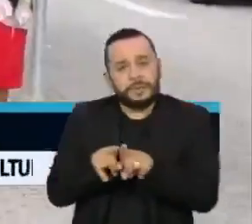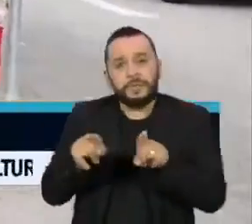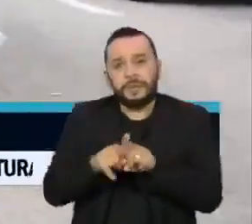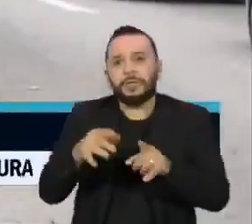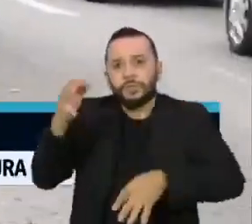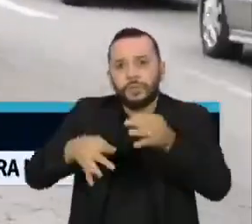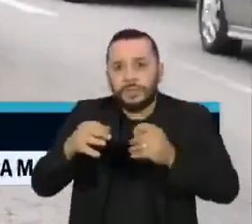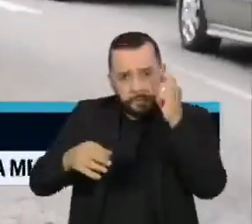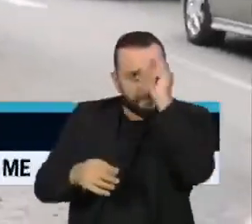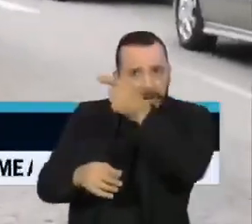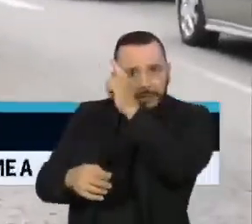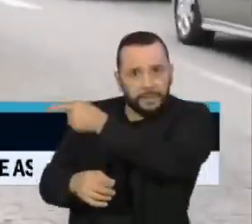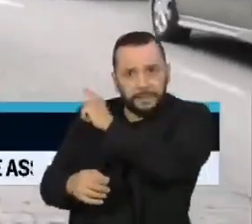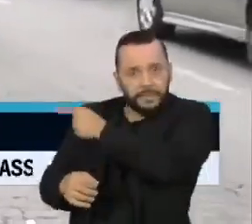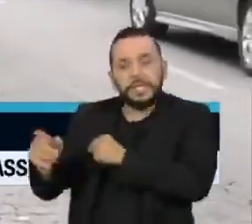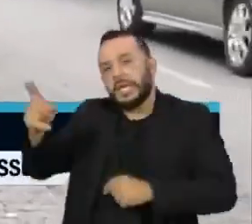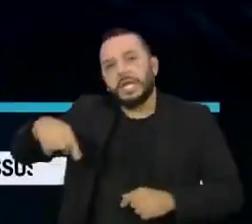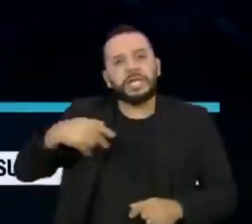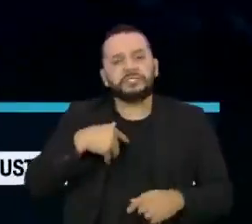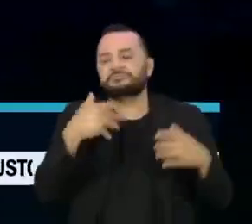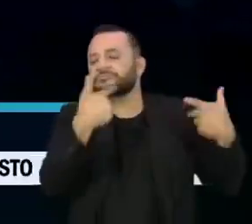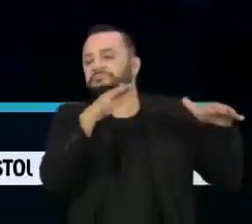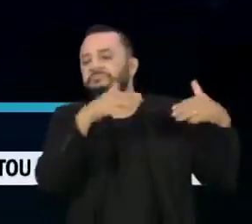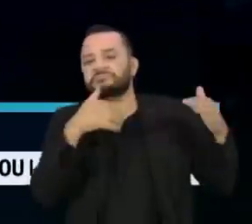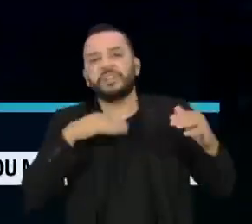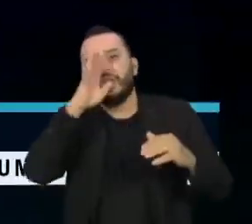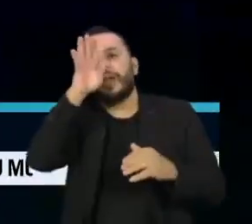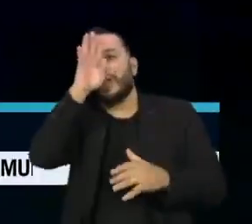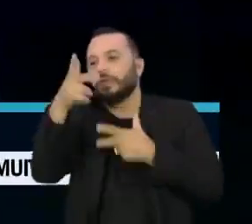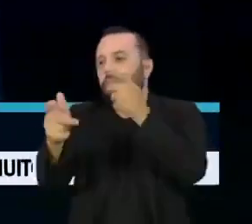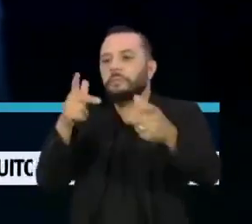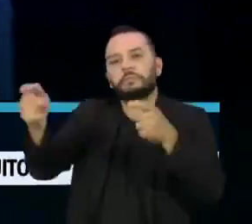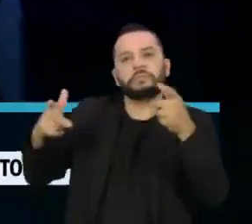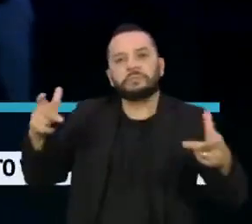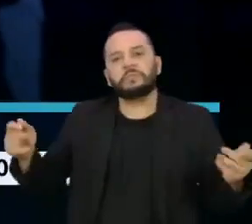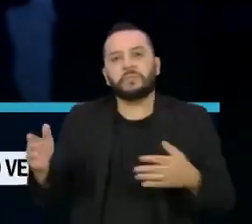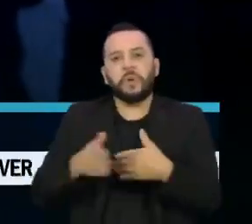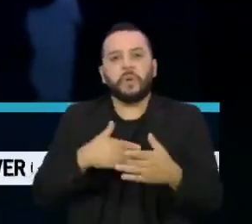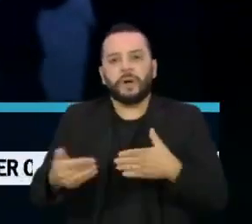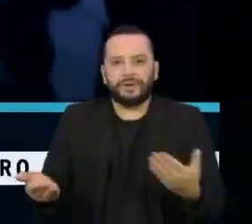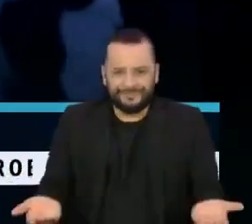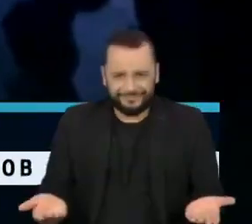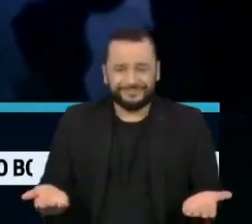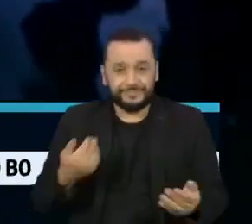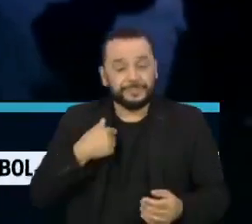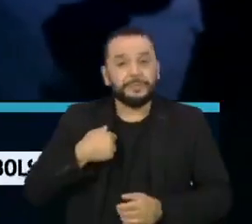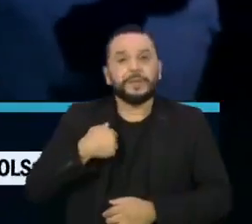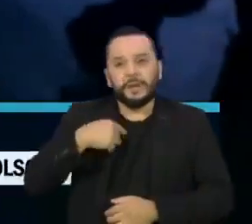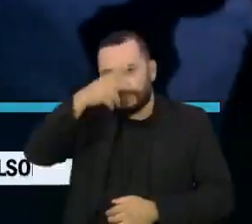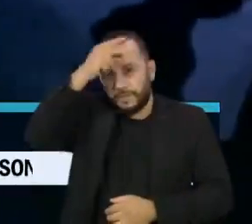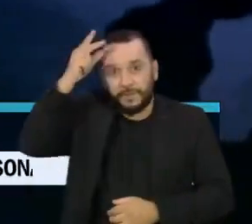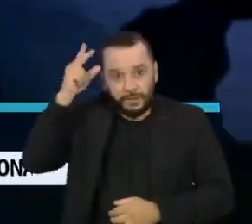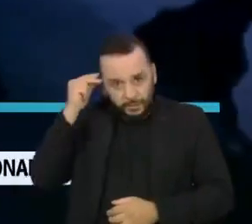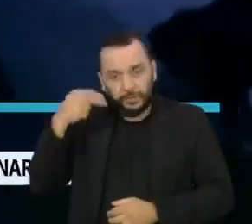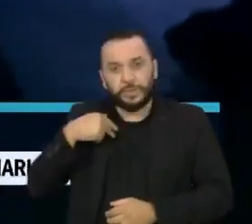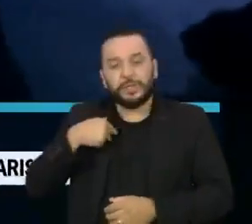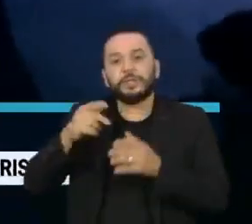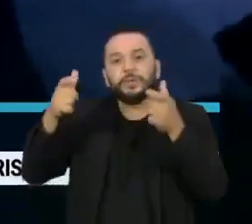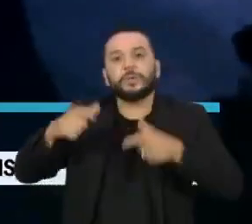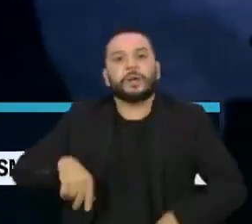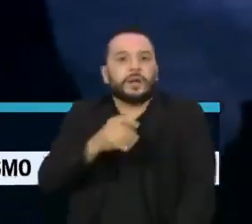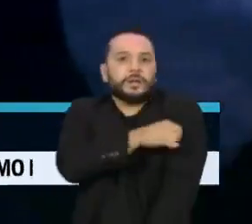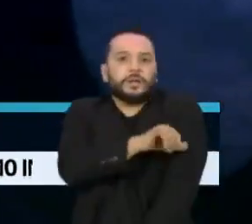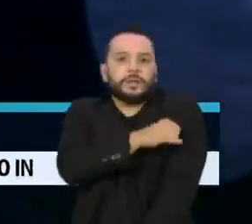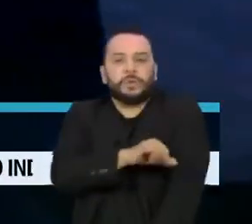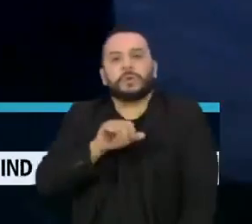judiciais sobre grupos prioritários. A Prefeitura de Duque de Caxias, na Baixada Fluminense, informou que o prefeito Washington Reis